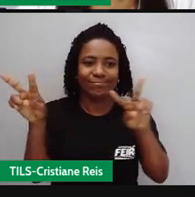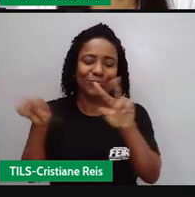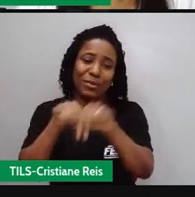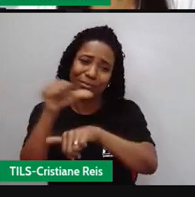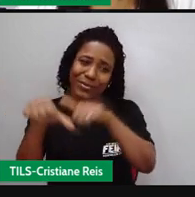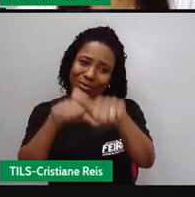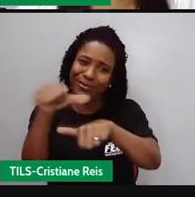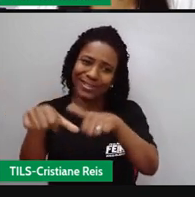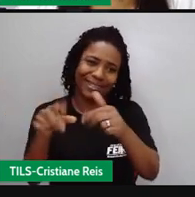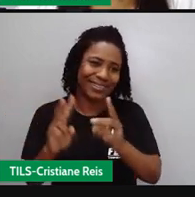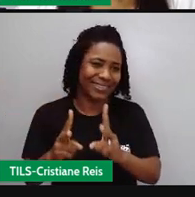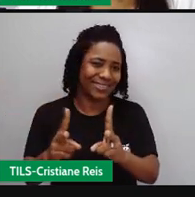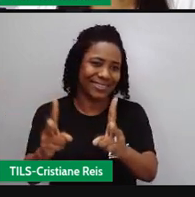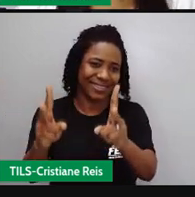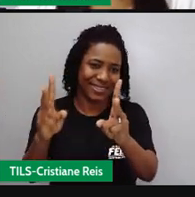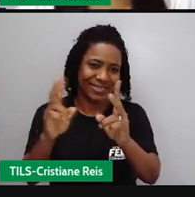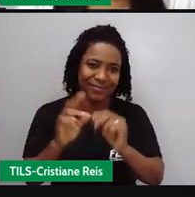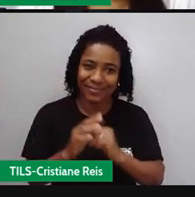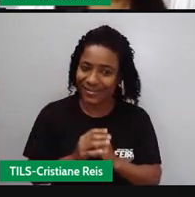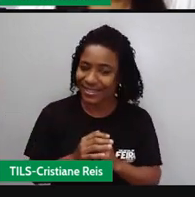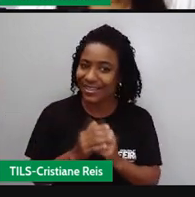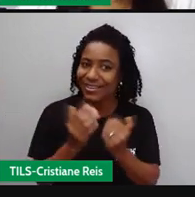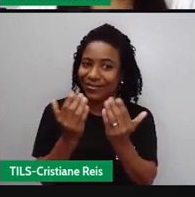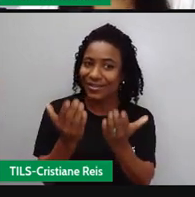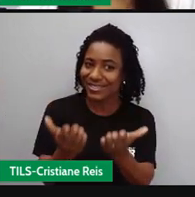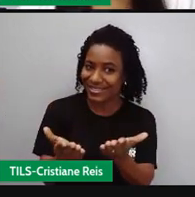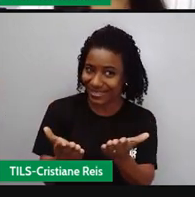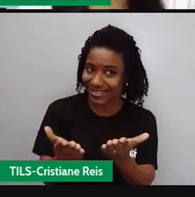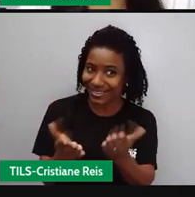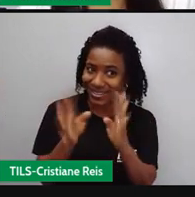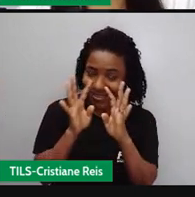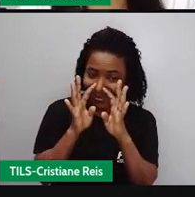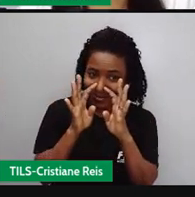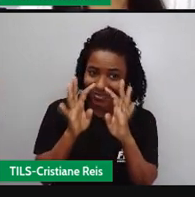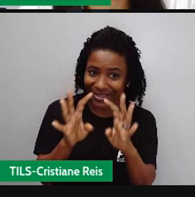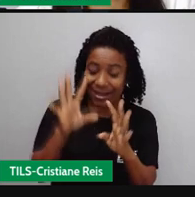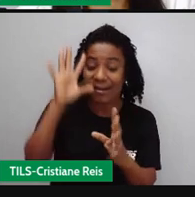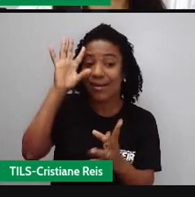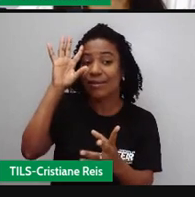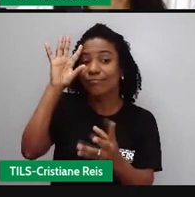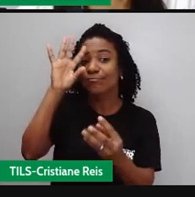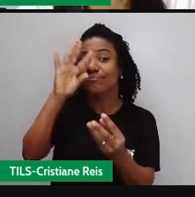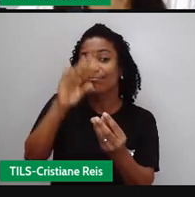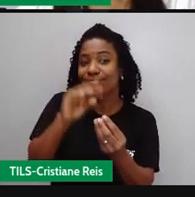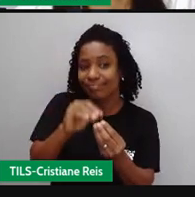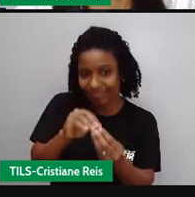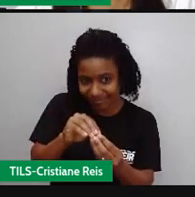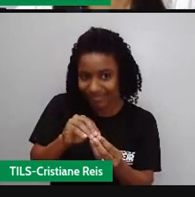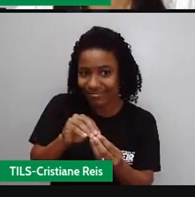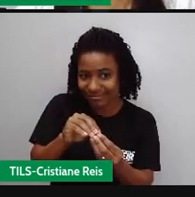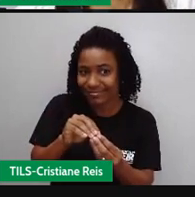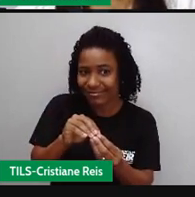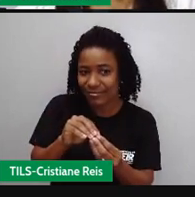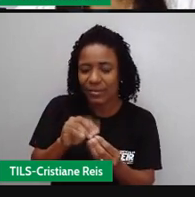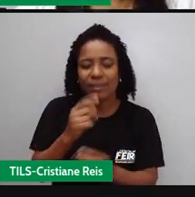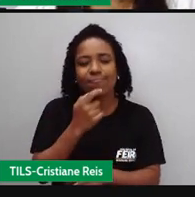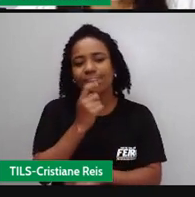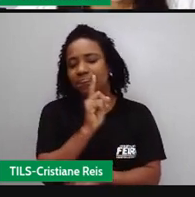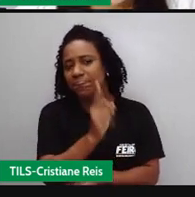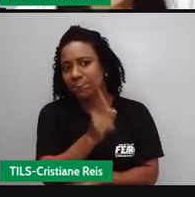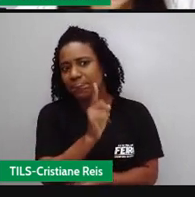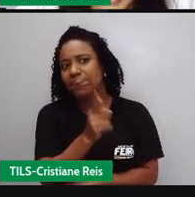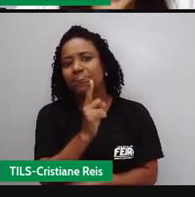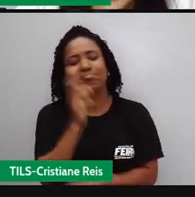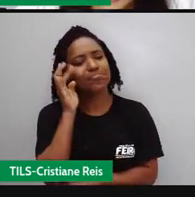e qual foi a sua interpretação qual foi aí o seu entendimento o que que essa crônica fez